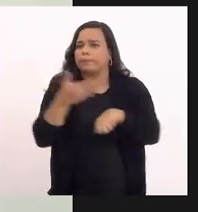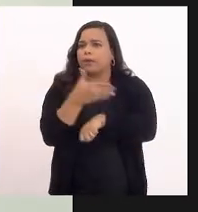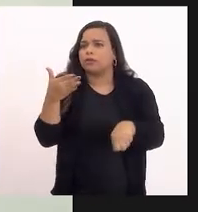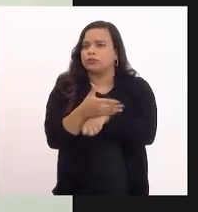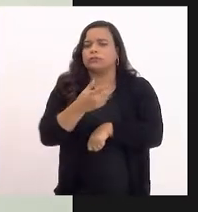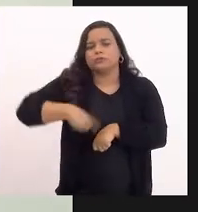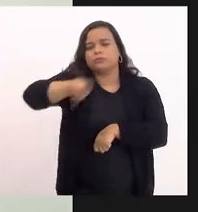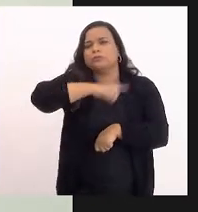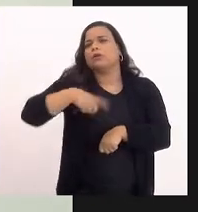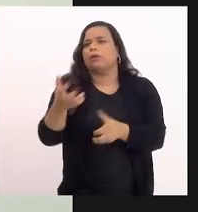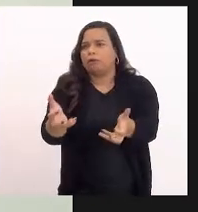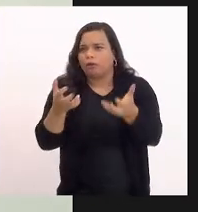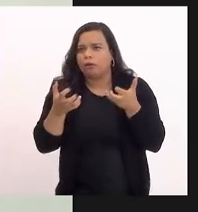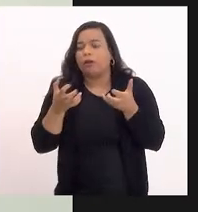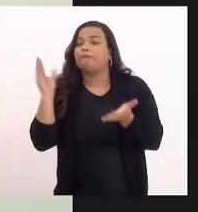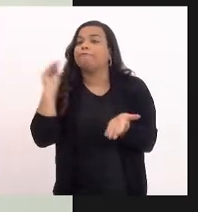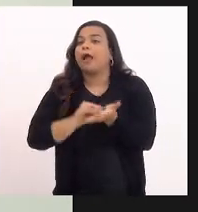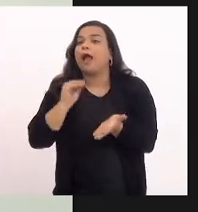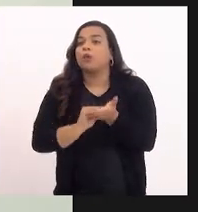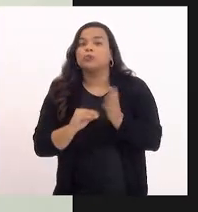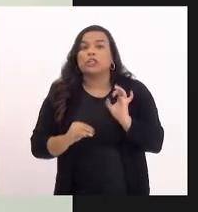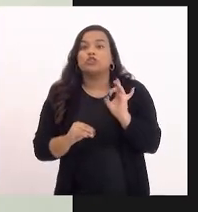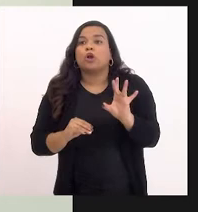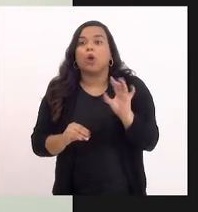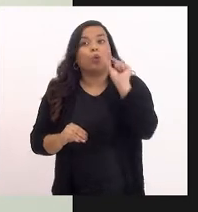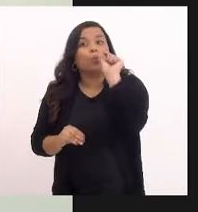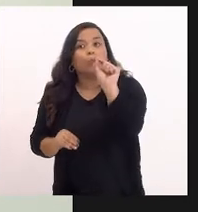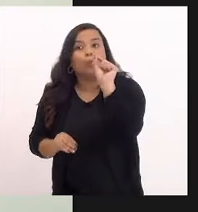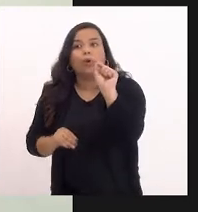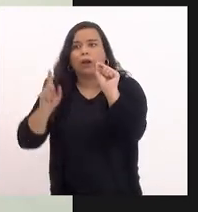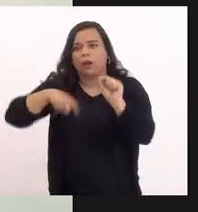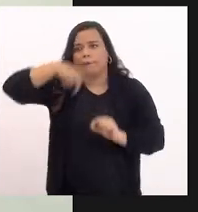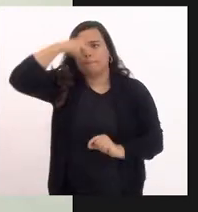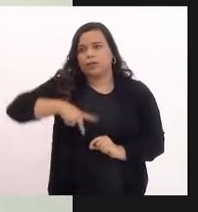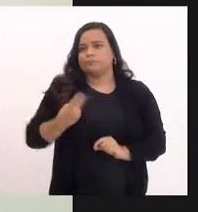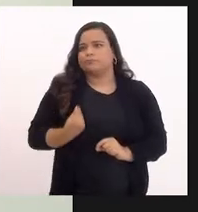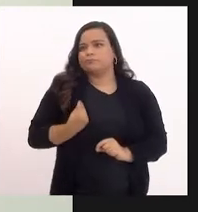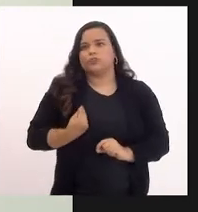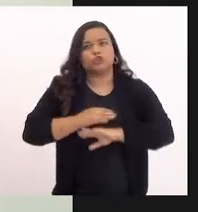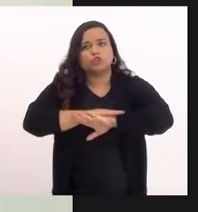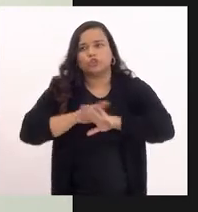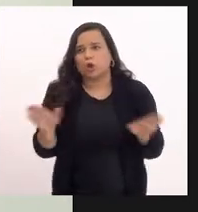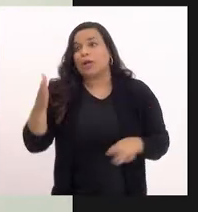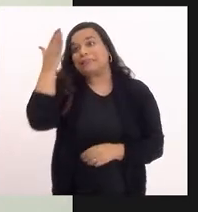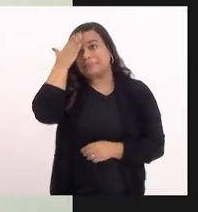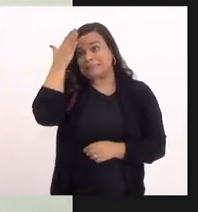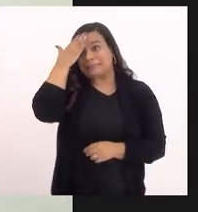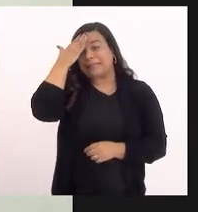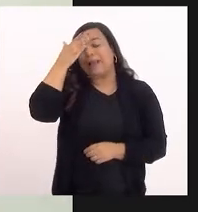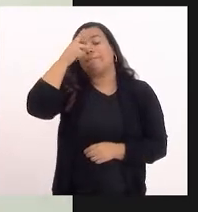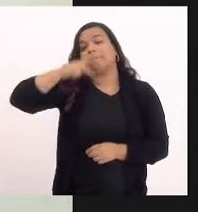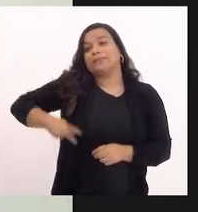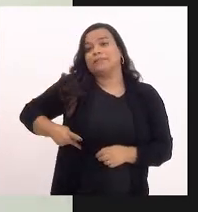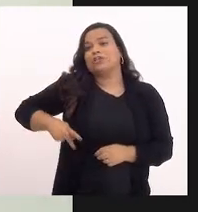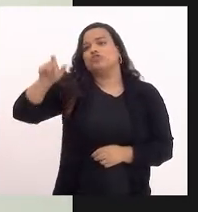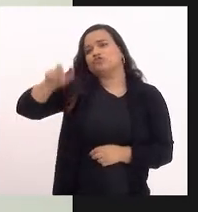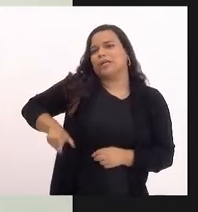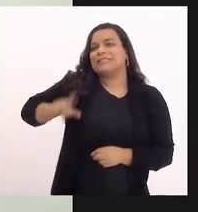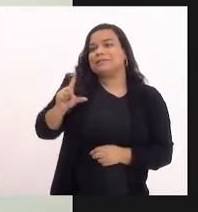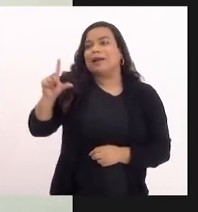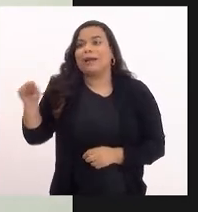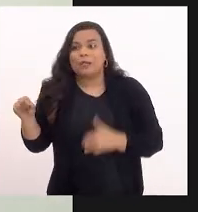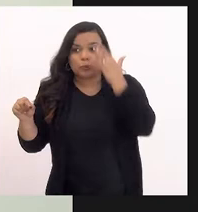Comissão Parlamentar de Enquete. Só está faltando agora que o nosso presidente está lá. Eu sei que o presidente da Cilindro saiu, eu sei que a senhora está